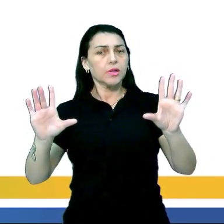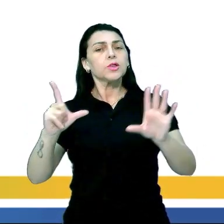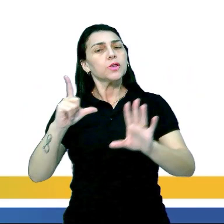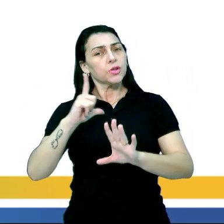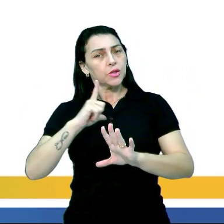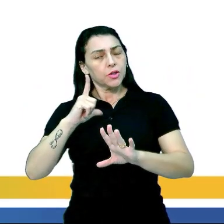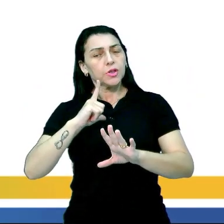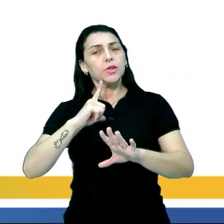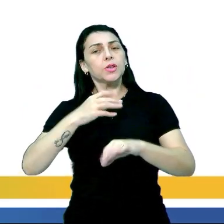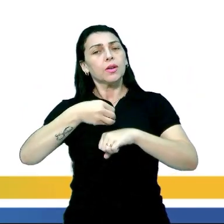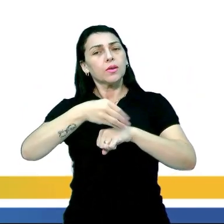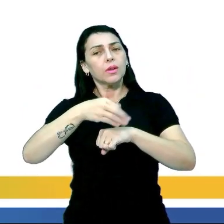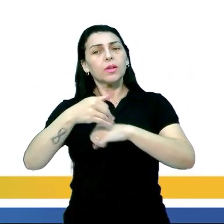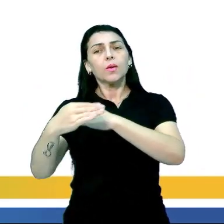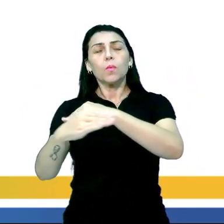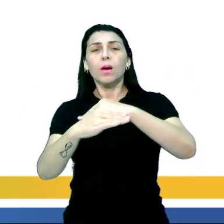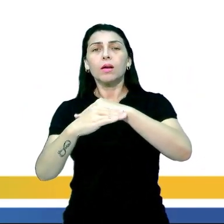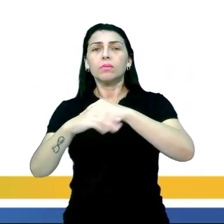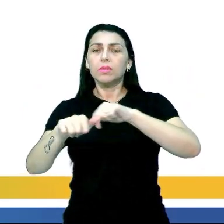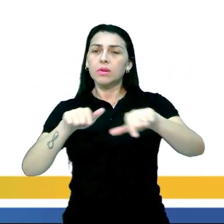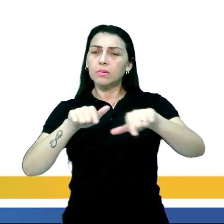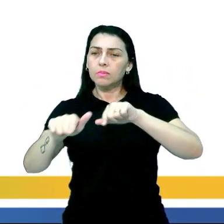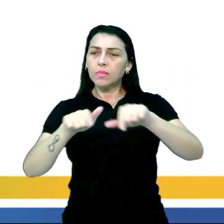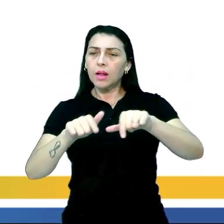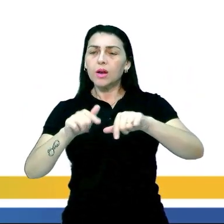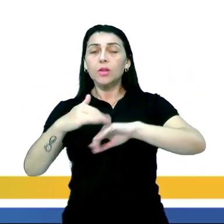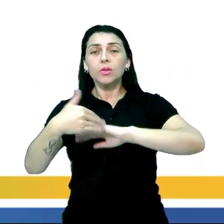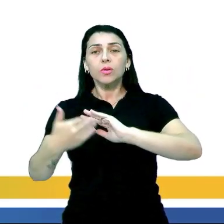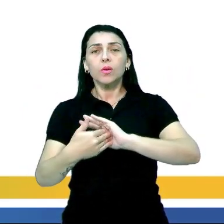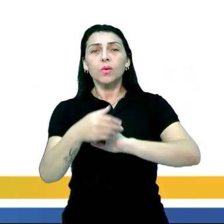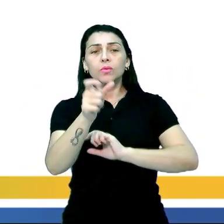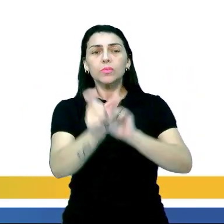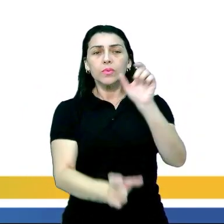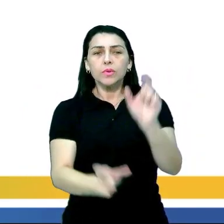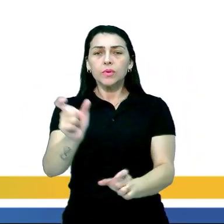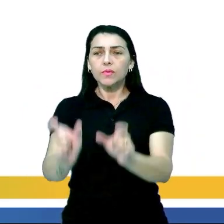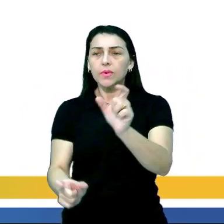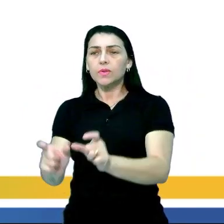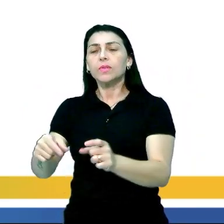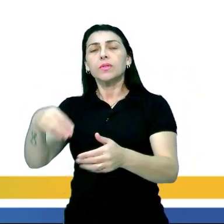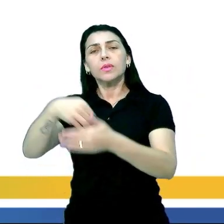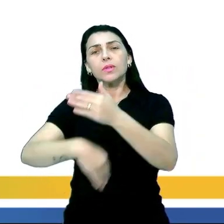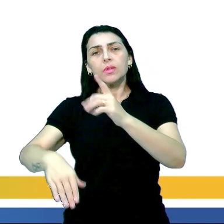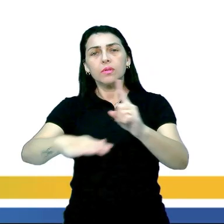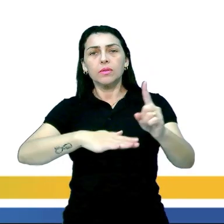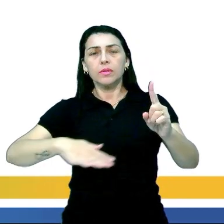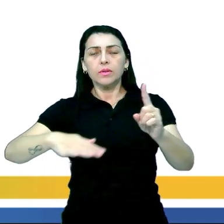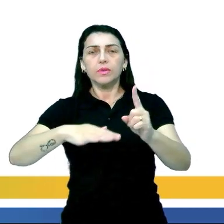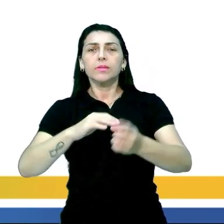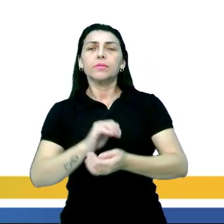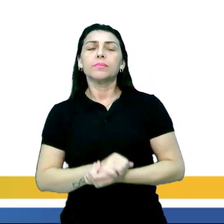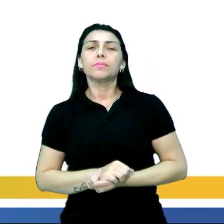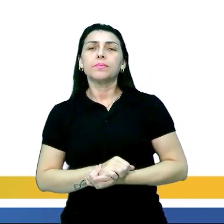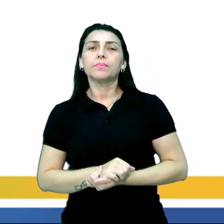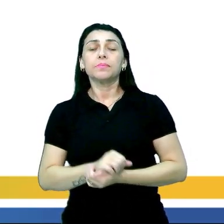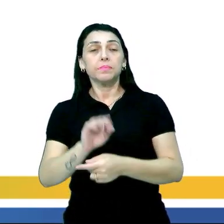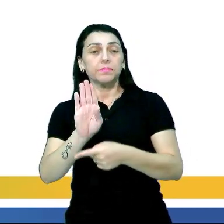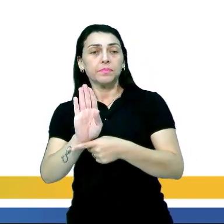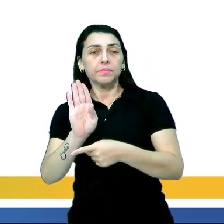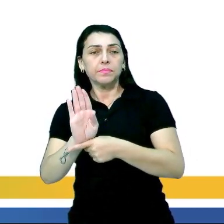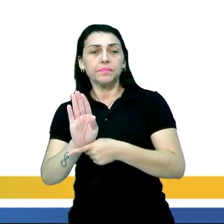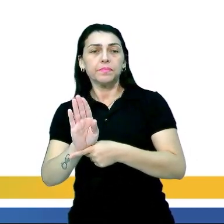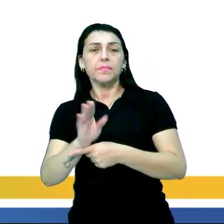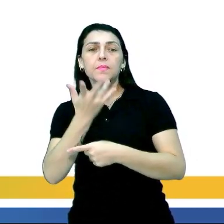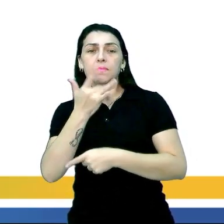havendo a distribuição igualitária do trabalho entre todos os indivíduos da sociedade. B.